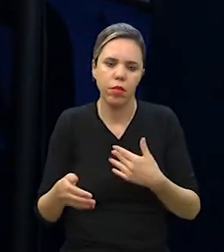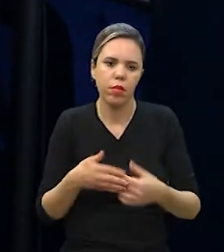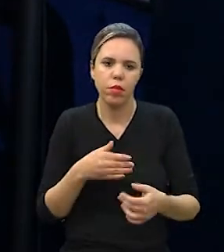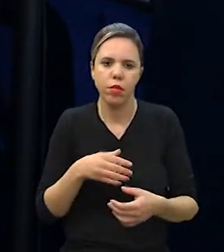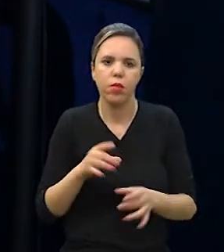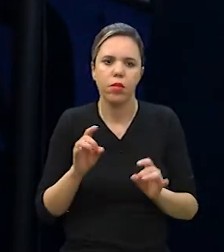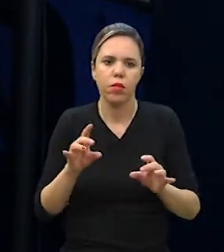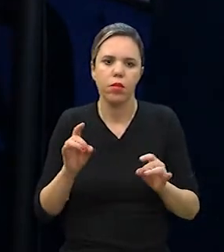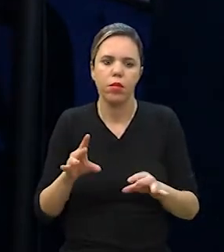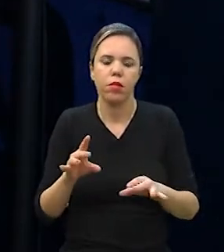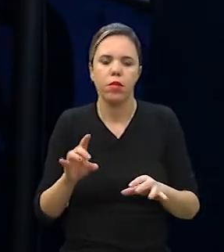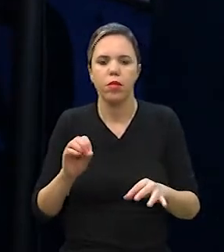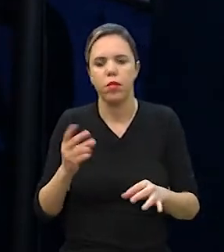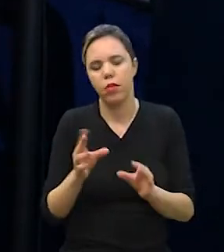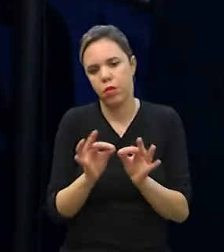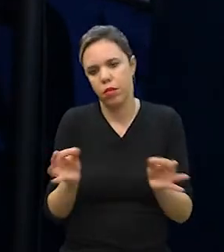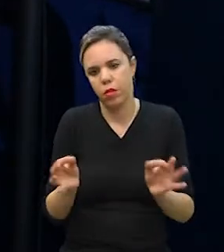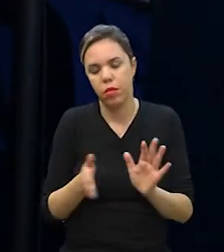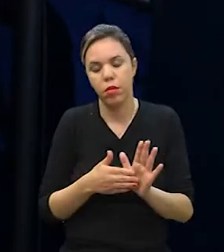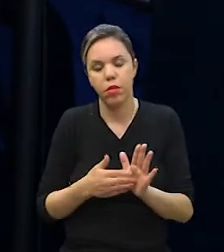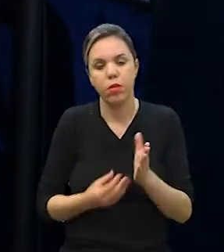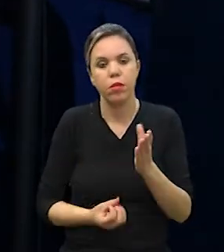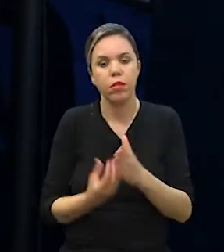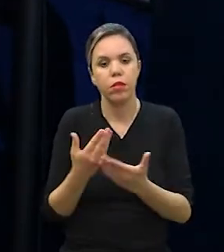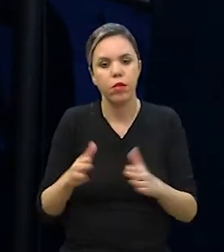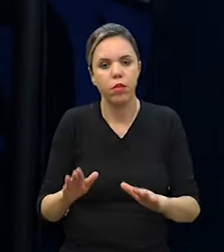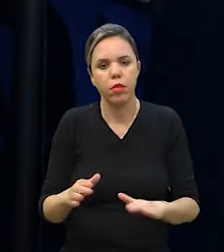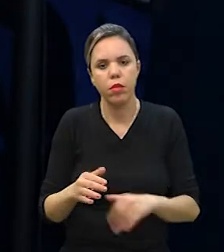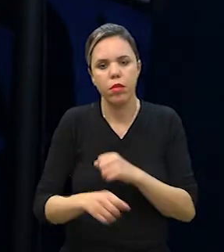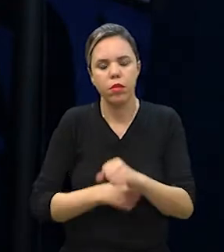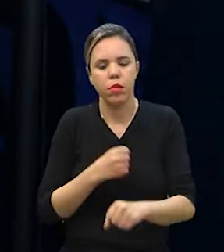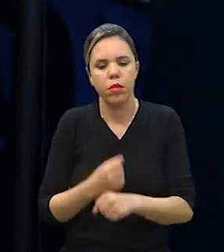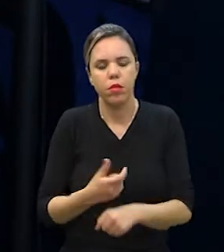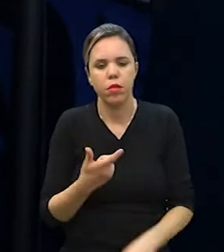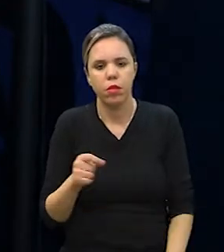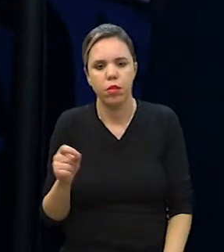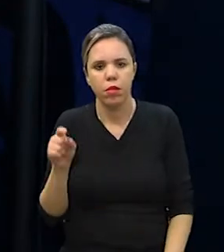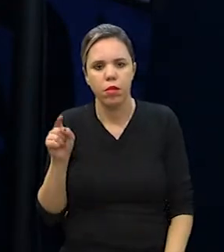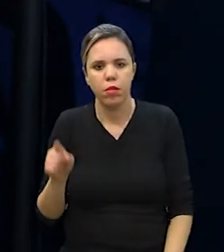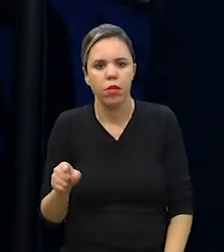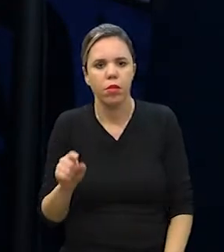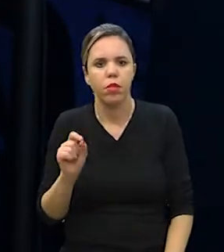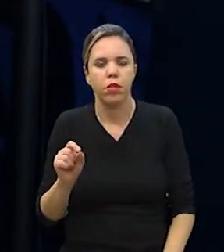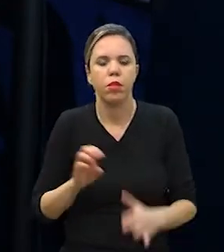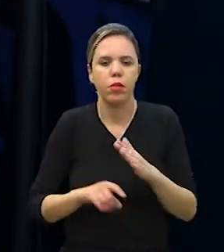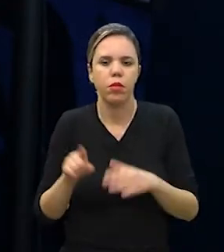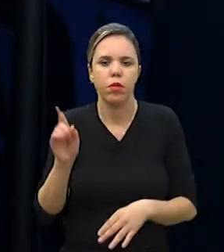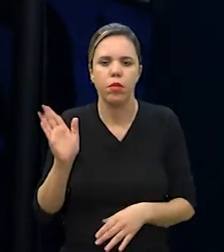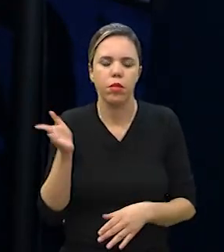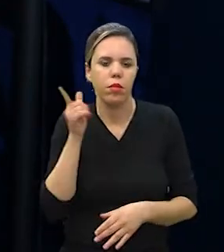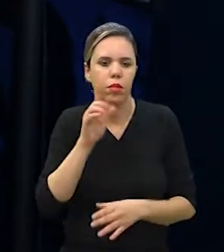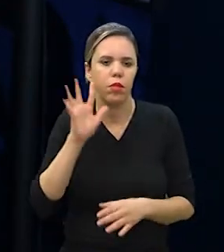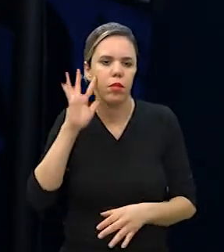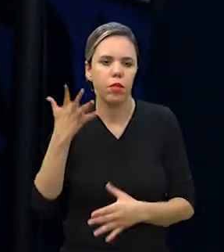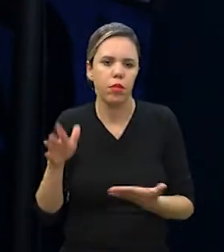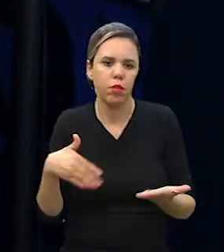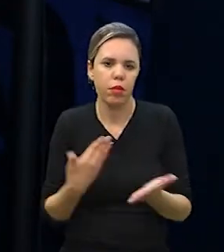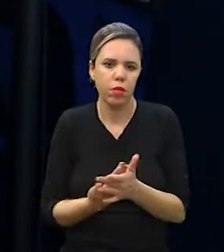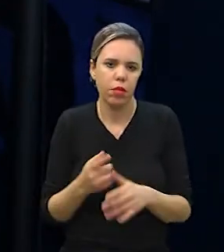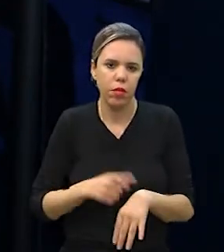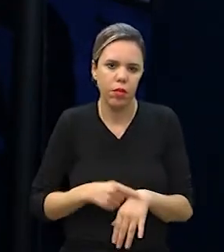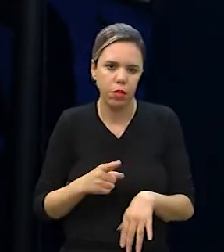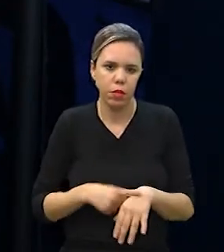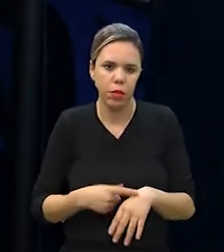de ser raça ou ter raça. Com essa proposta lançada em 2020, o que a empresa já colheu até o